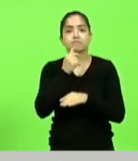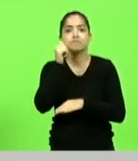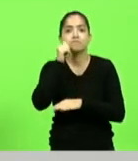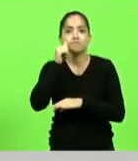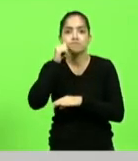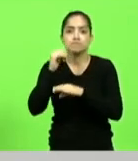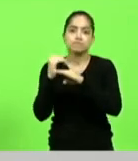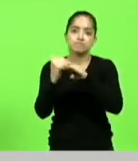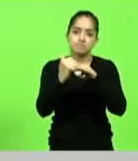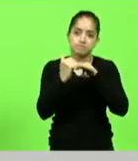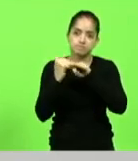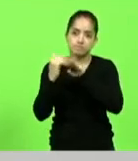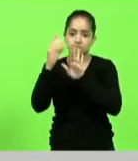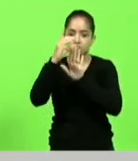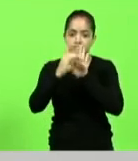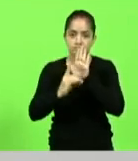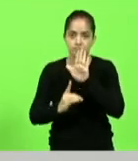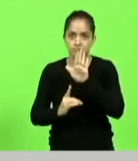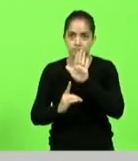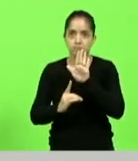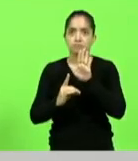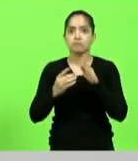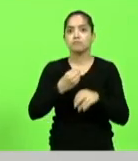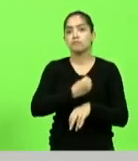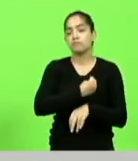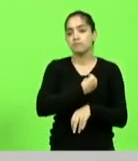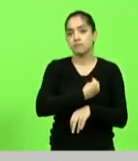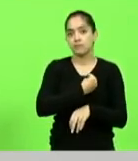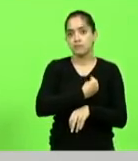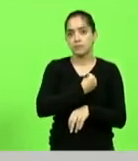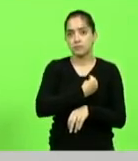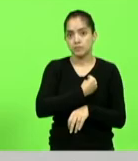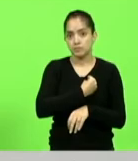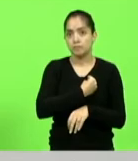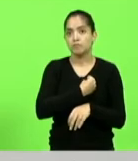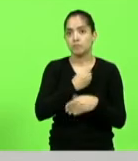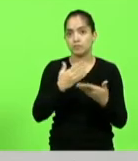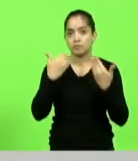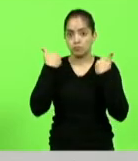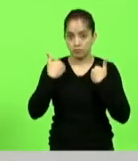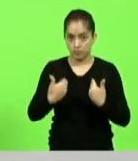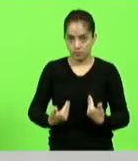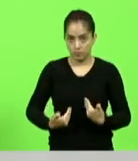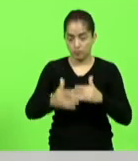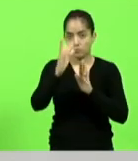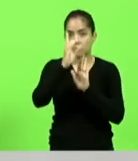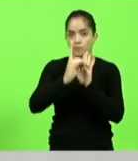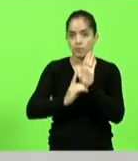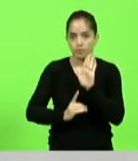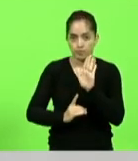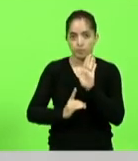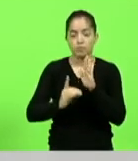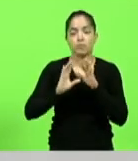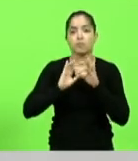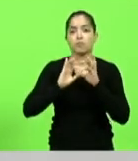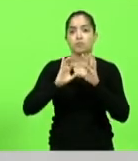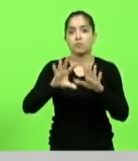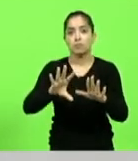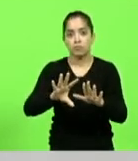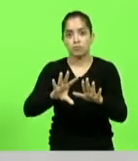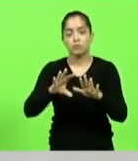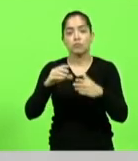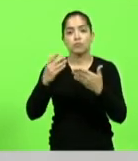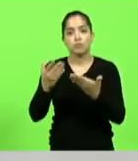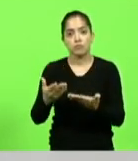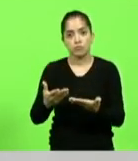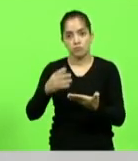direitos iguais plenos direito à vida direito ao seu corpo direito à sua liberdade direito à sua